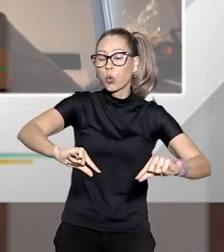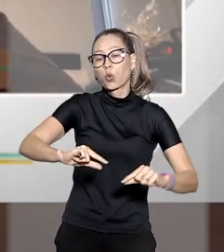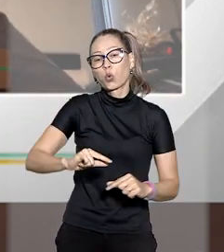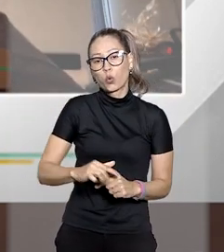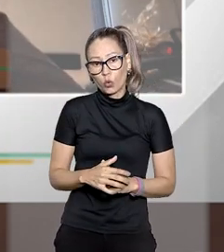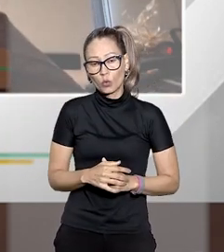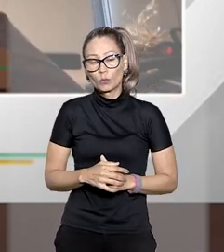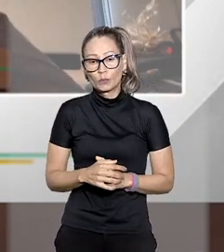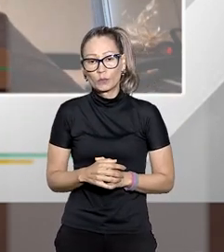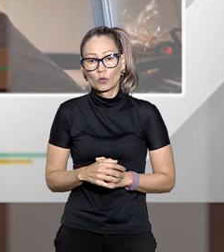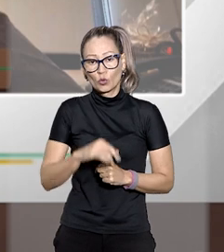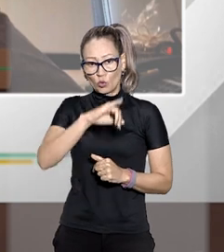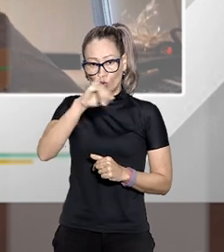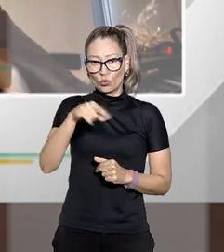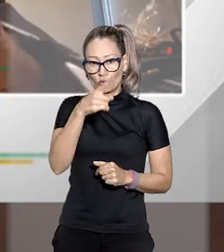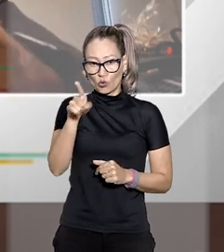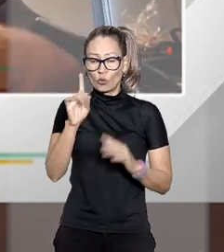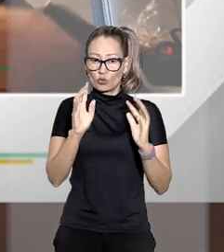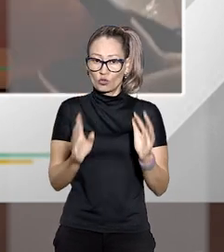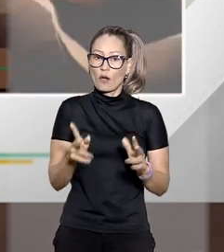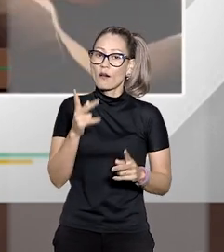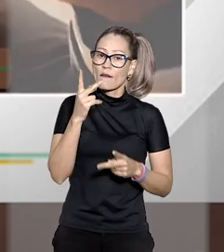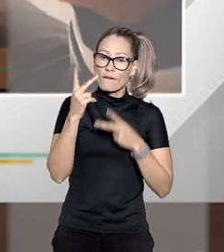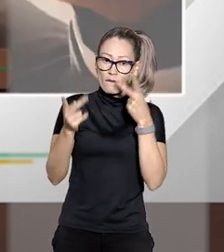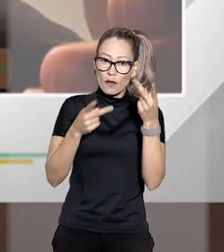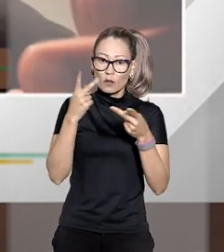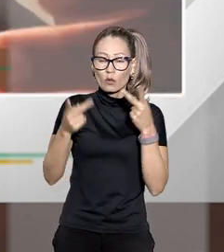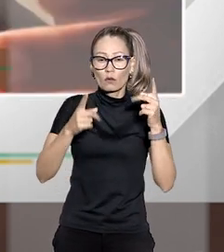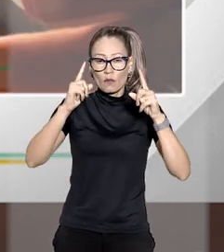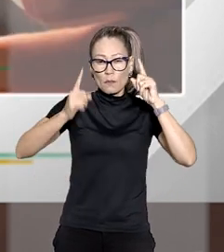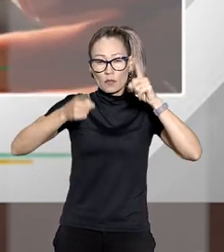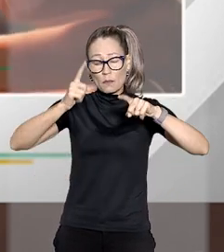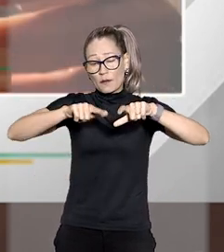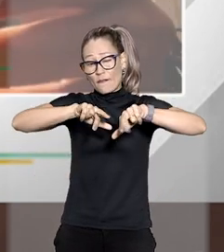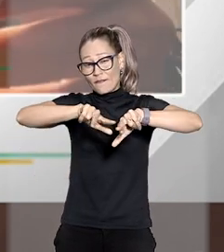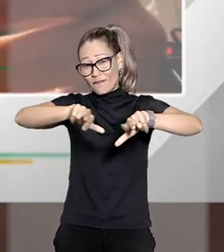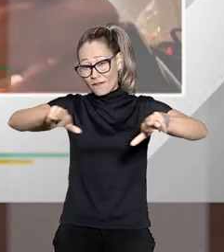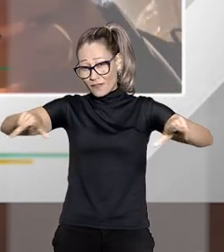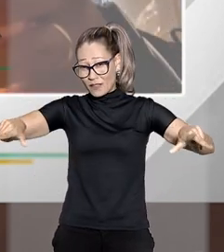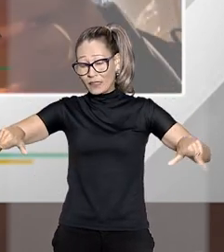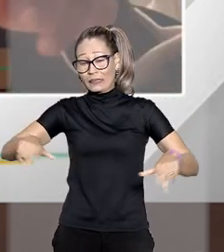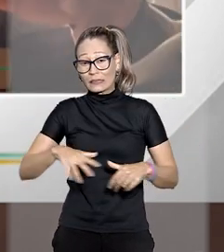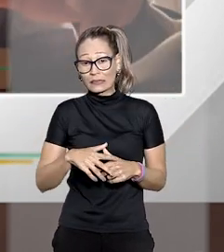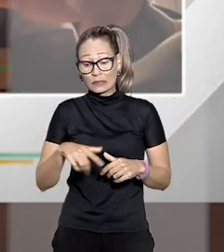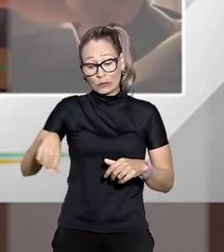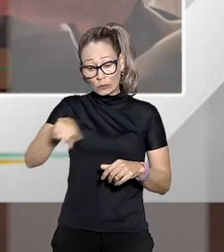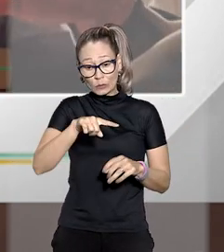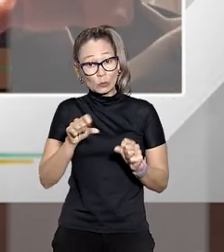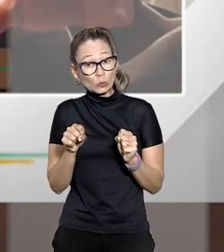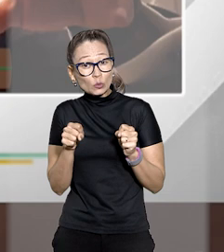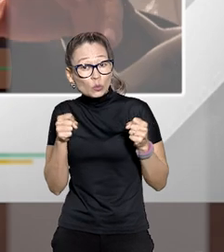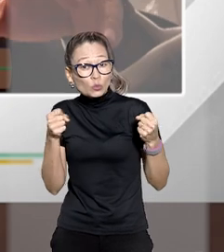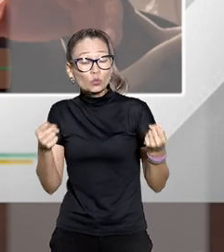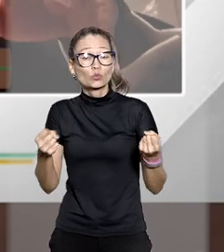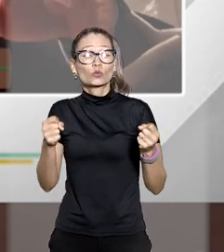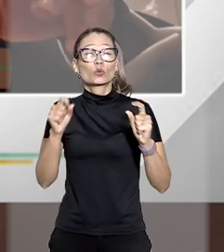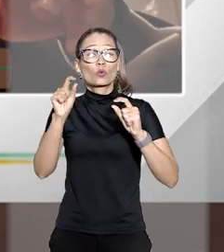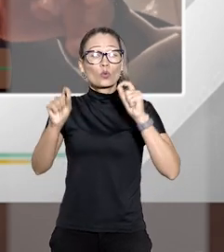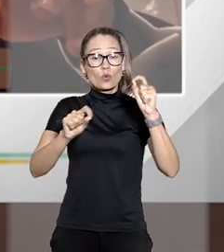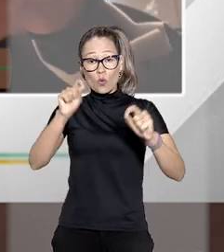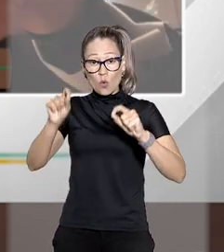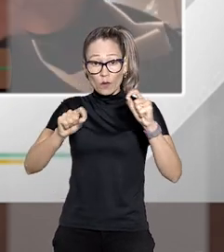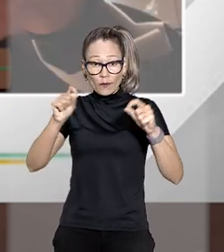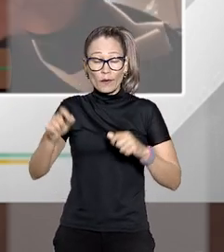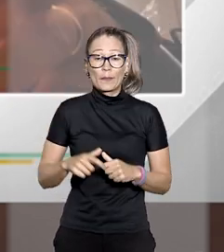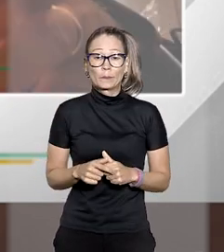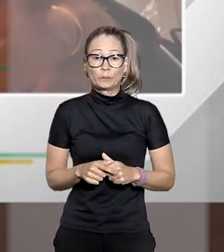mencionou para que não se gere essa demanda toda depois disso eu acho que a gente busca o que hoje